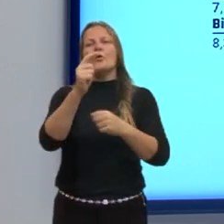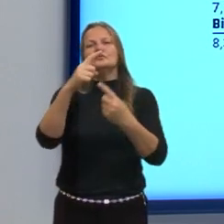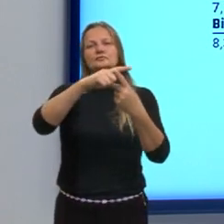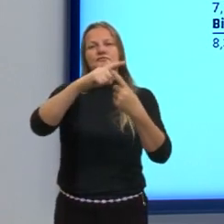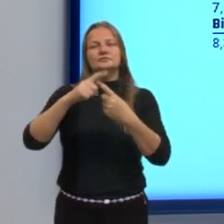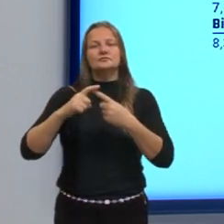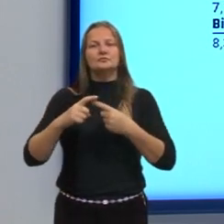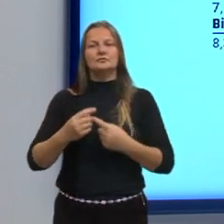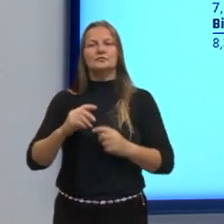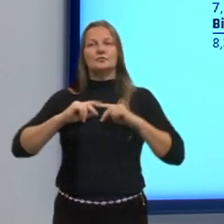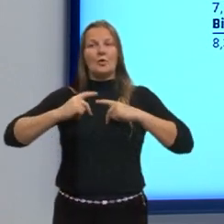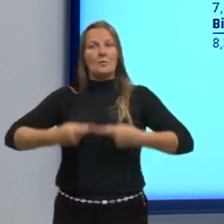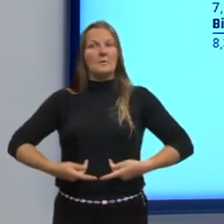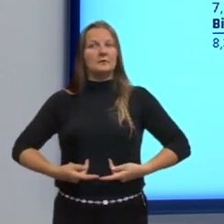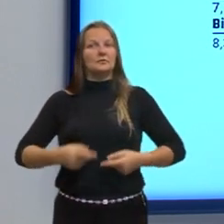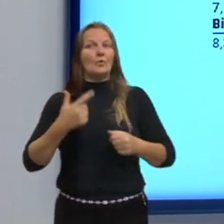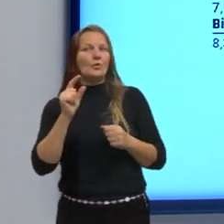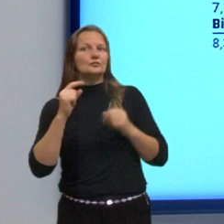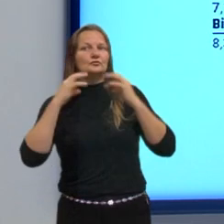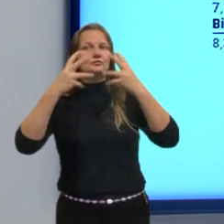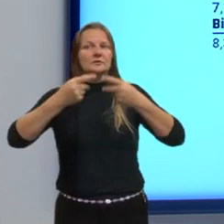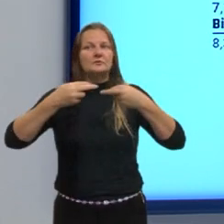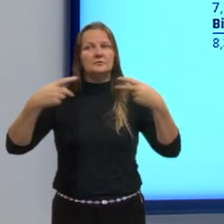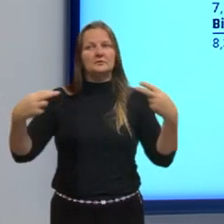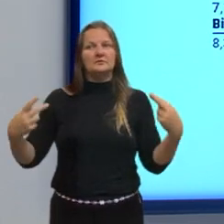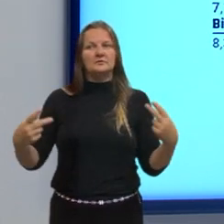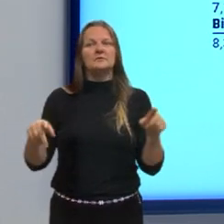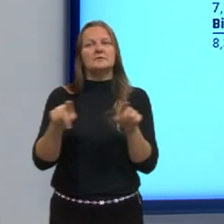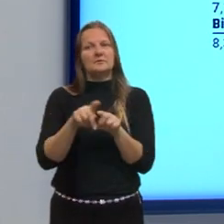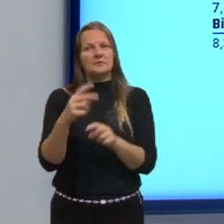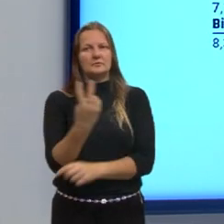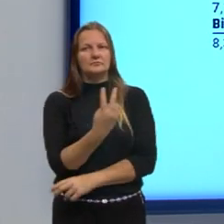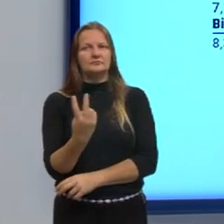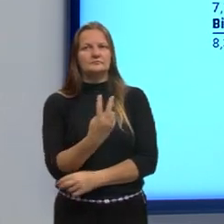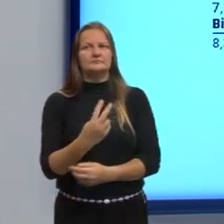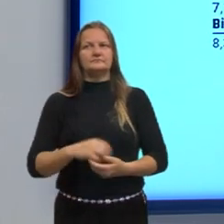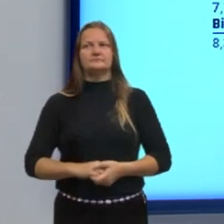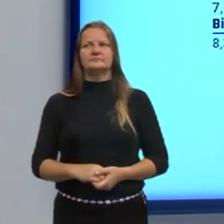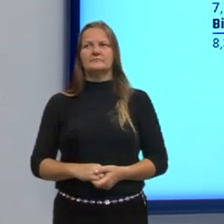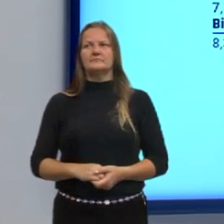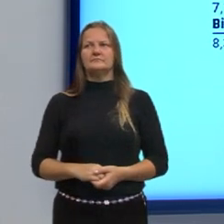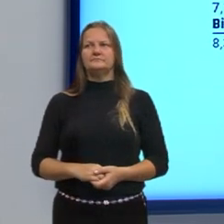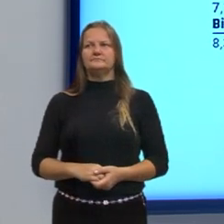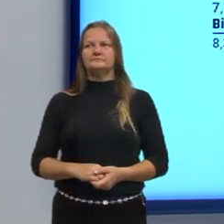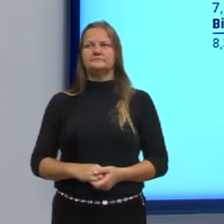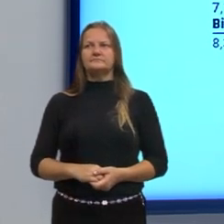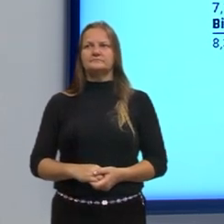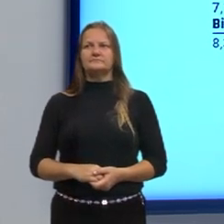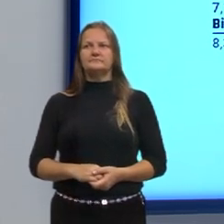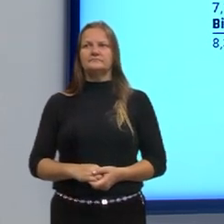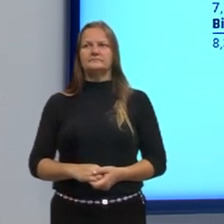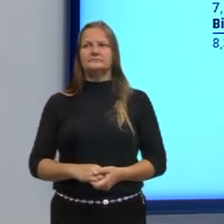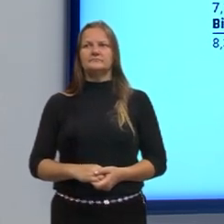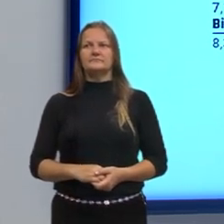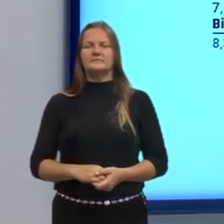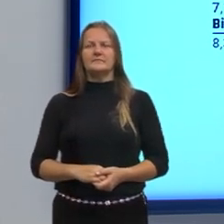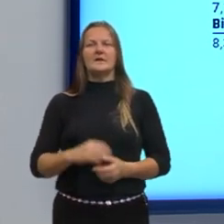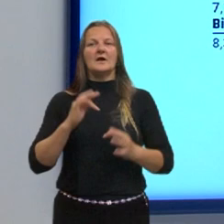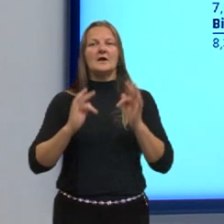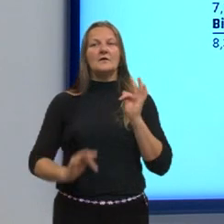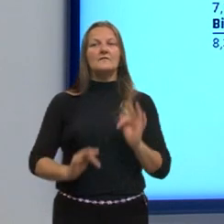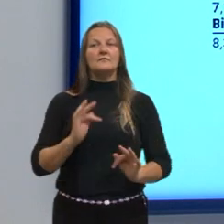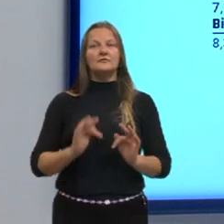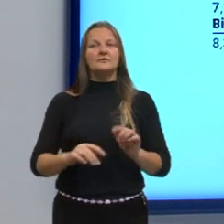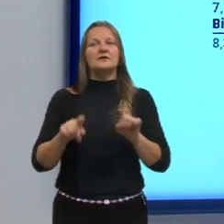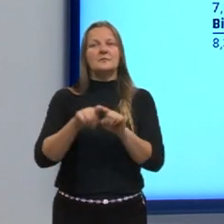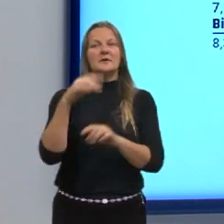Que não são humanos e os seres humanos. E também, um pouquinho da fisiologia vegetal, né?